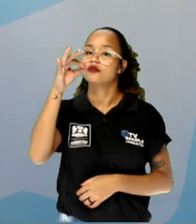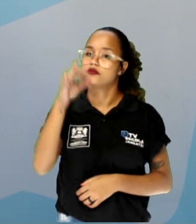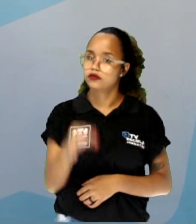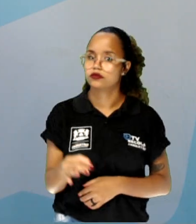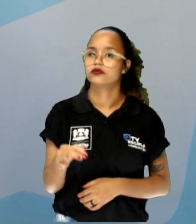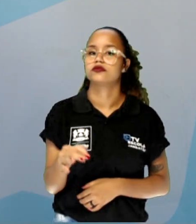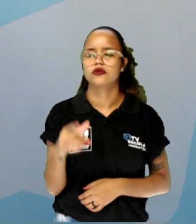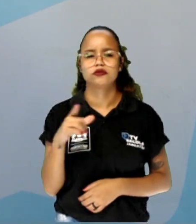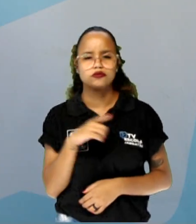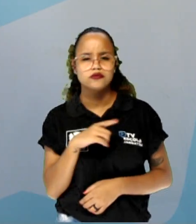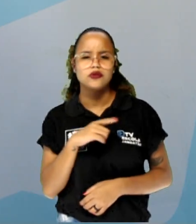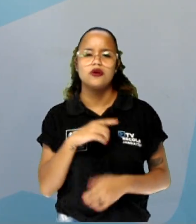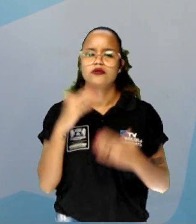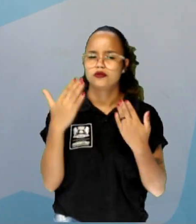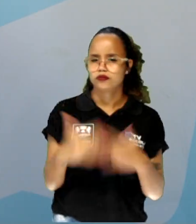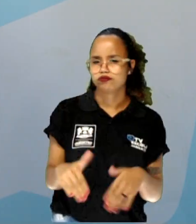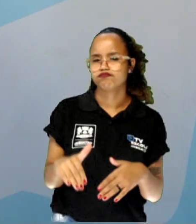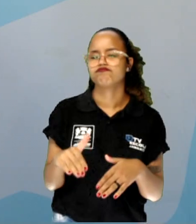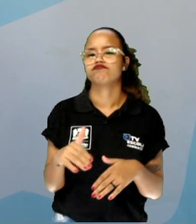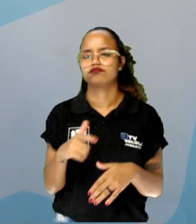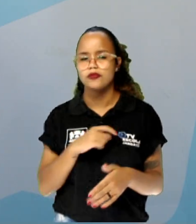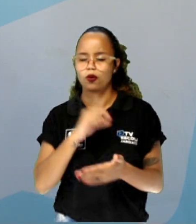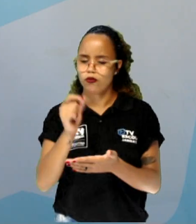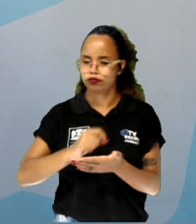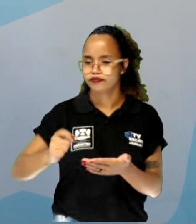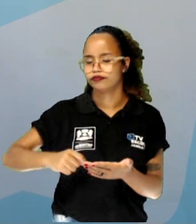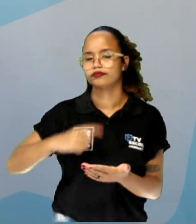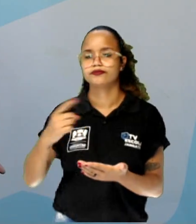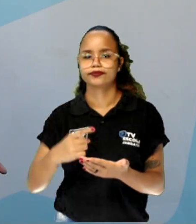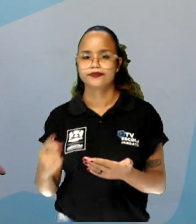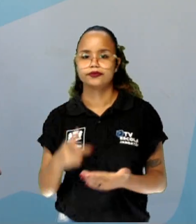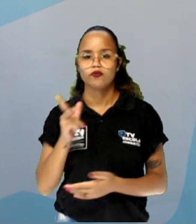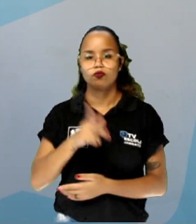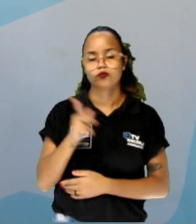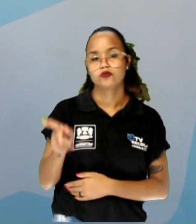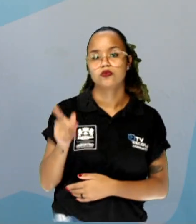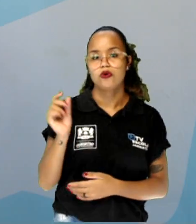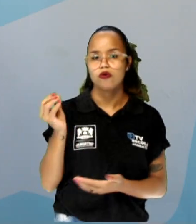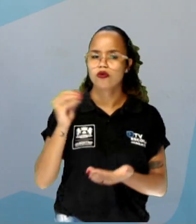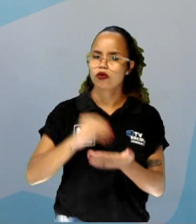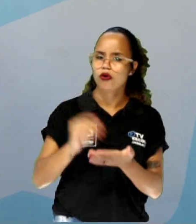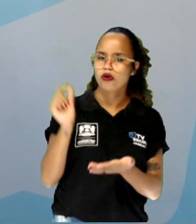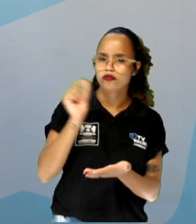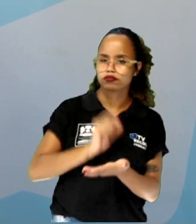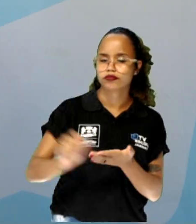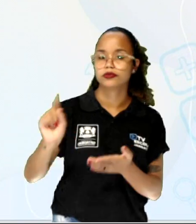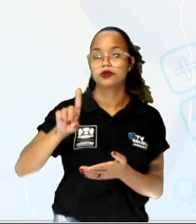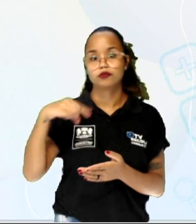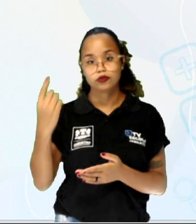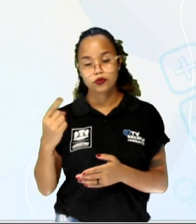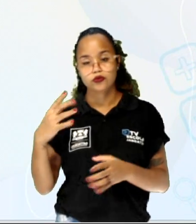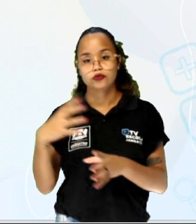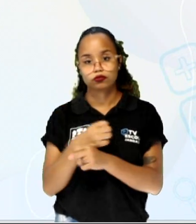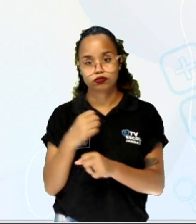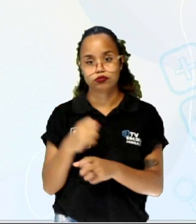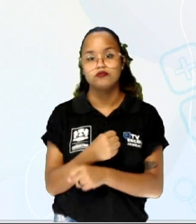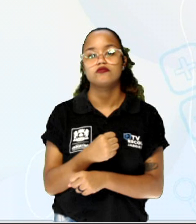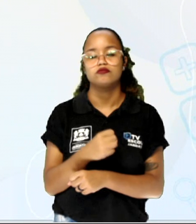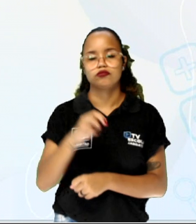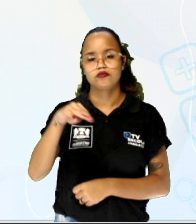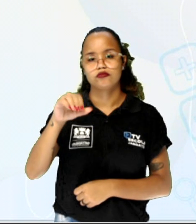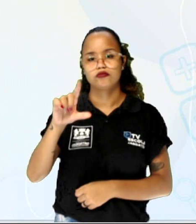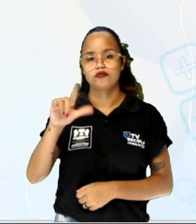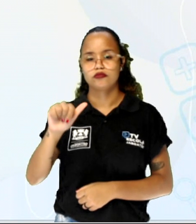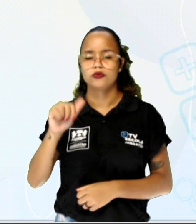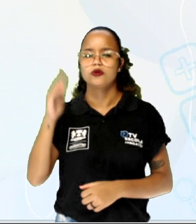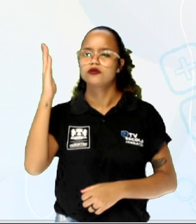Se ele lá tem o trabalho, tem a prova, Tem a anotação do caderno que o professor vai dar a nota e depois vai calcular a média. E é bom a gente saber